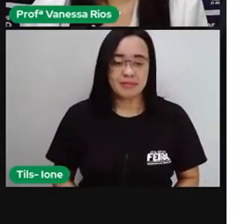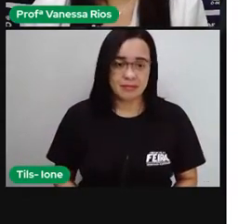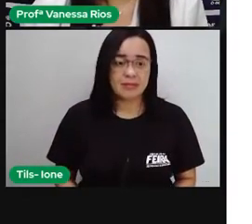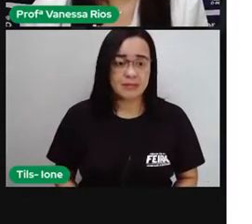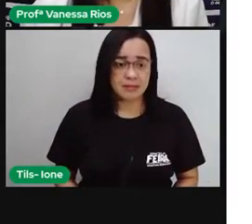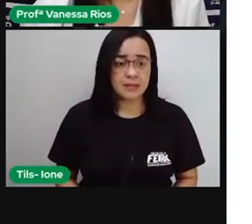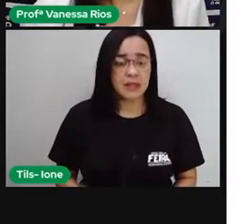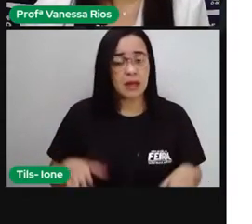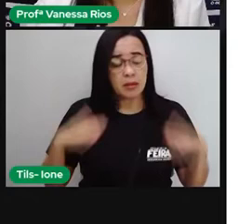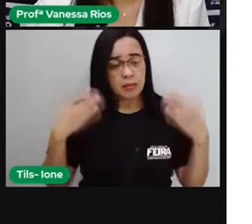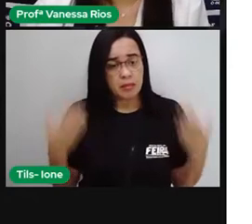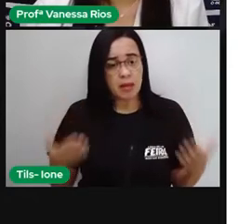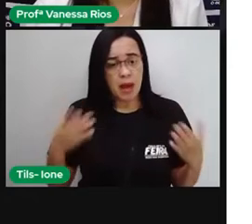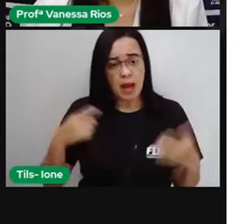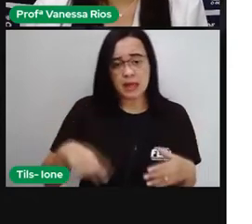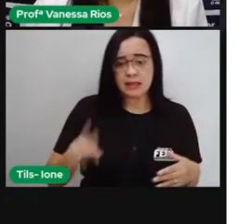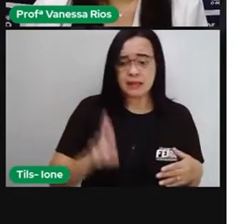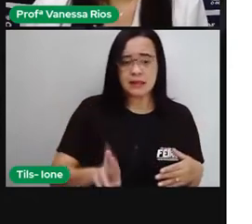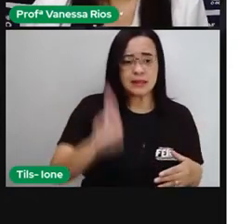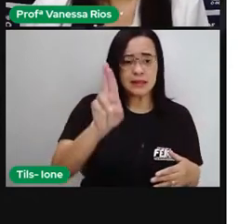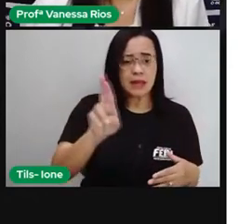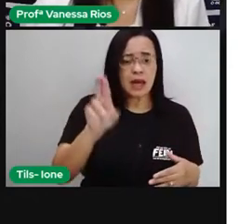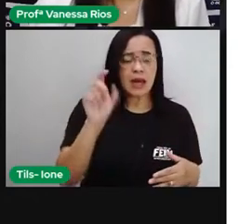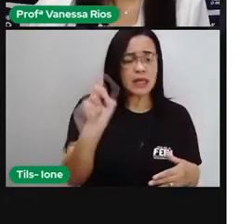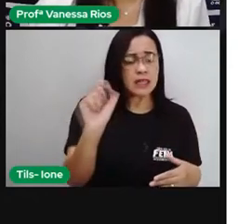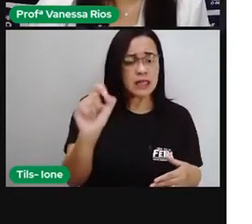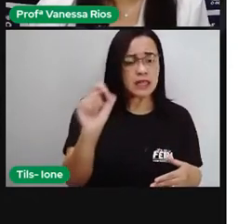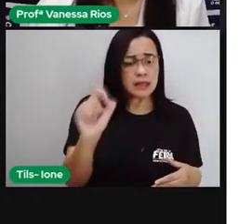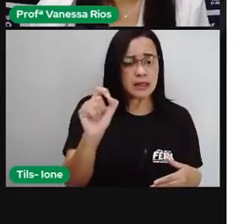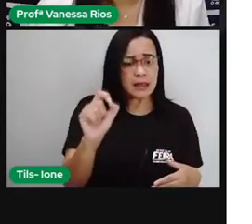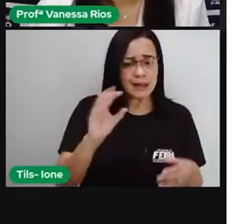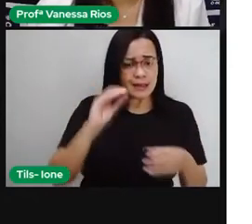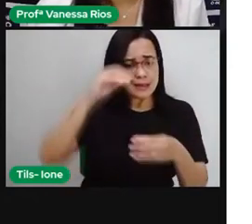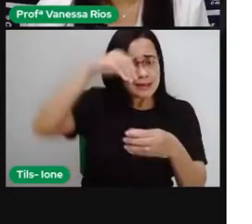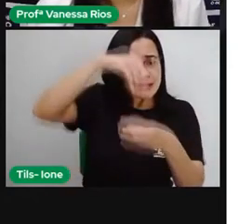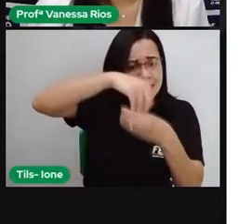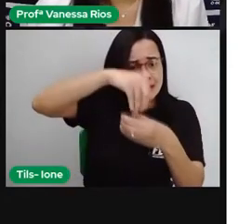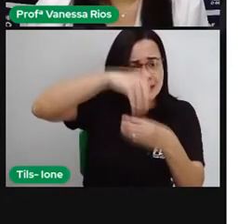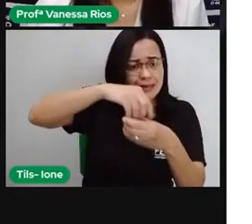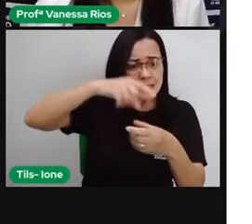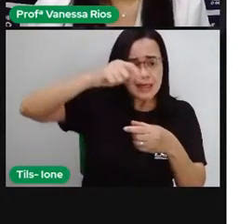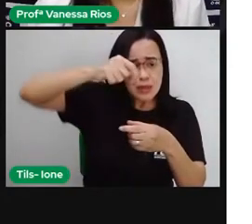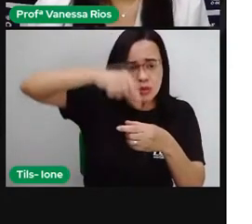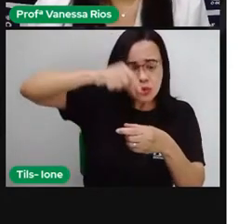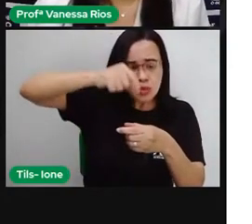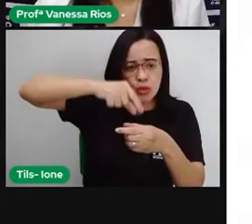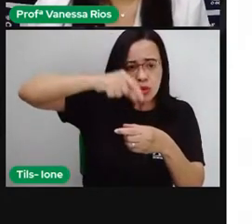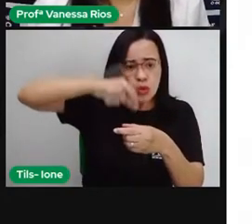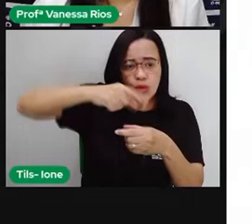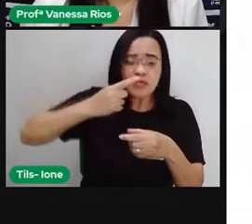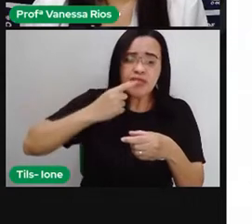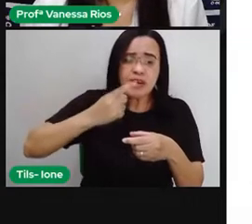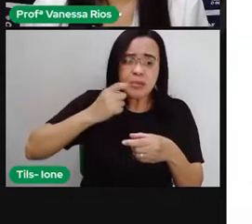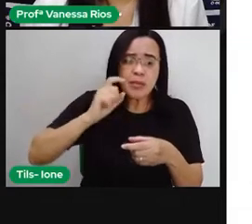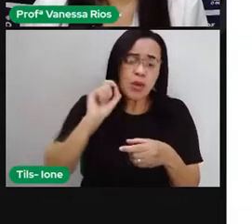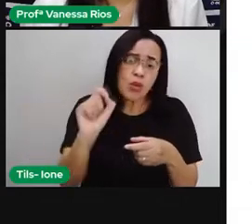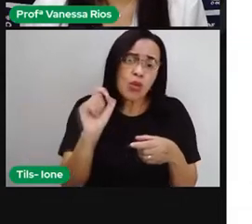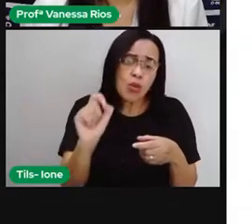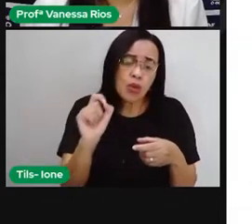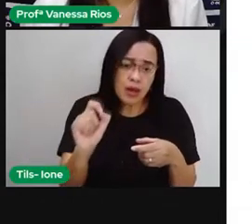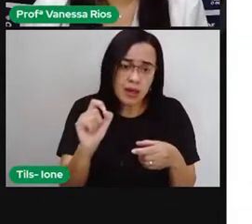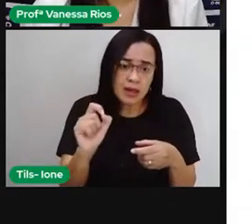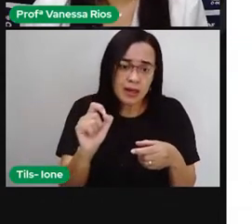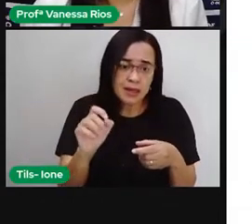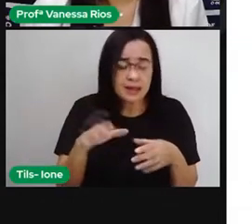quem é responsável, né, por isso? E o que é que tem dentro do sangue? Na maioria dos vertebrados,